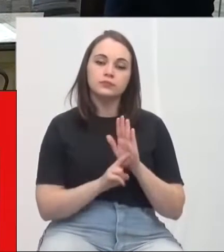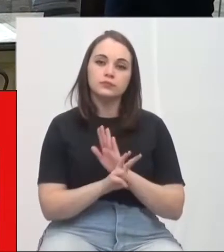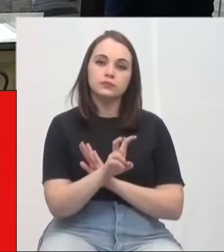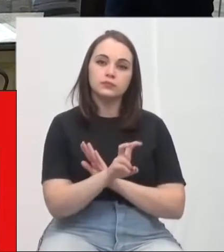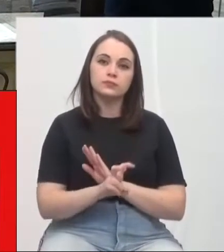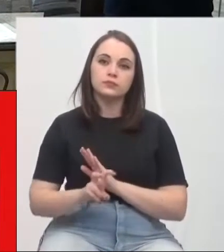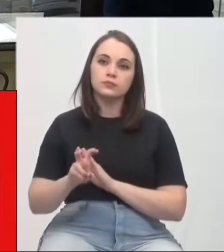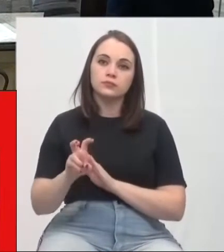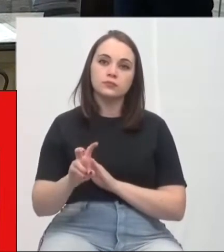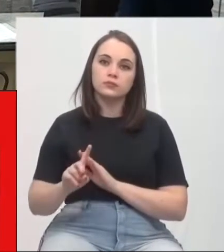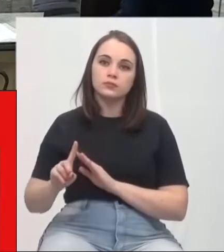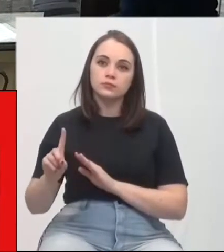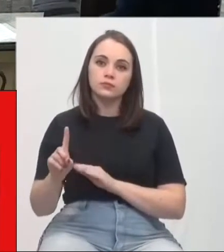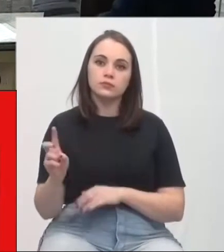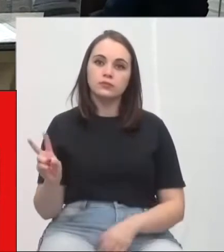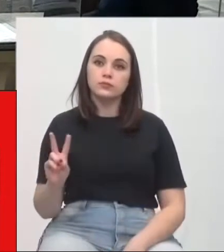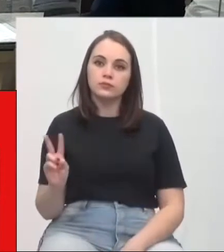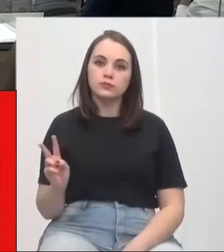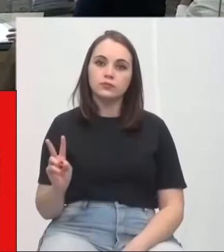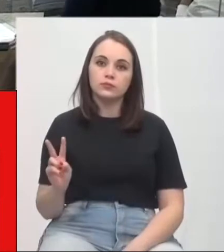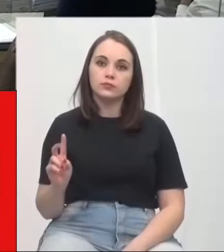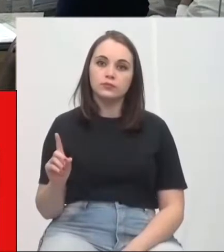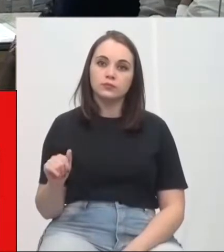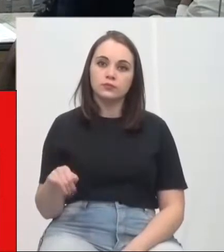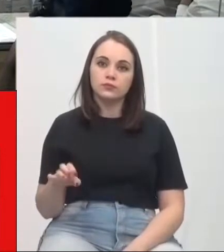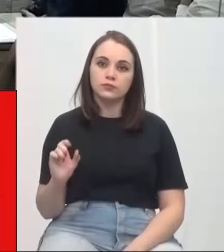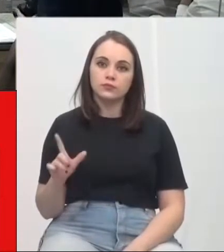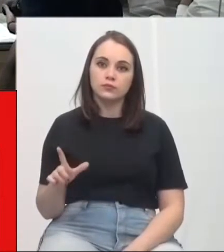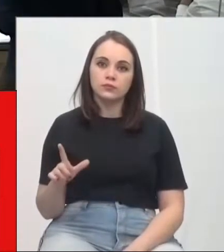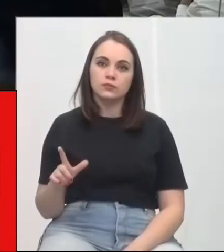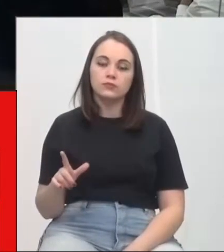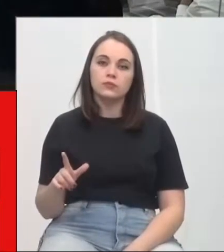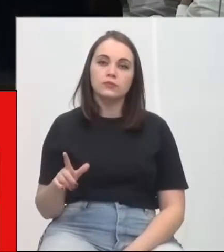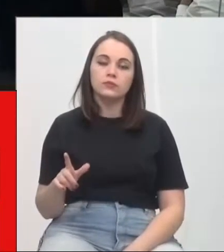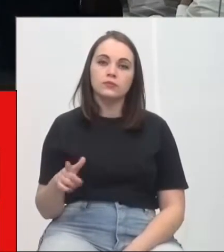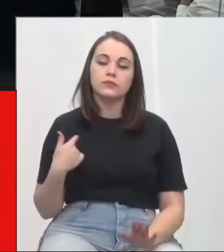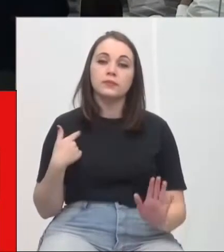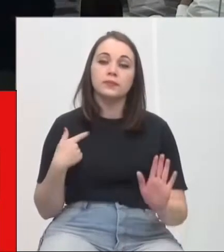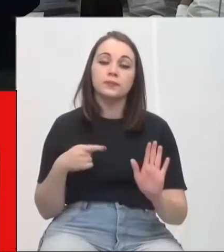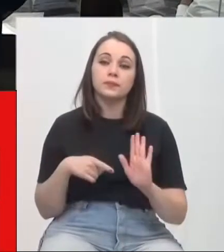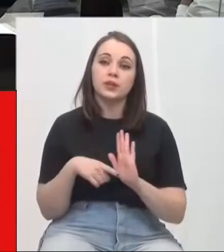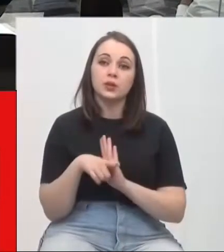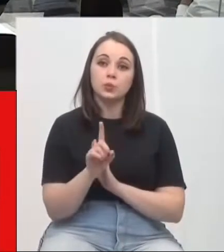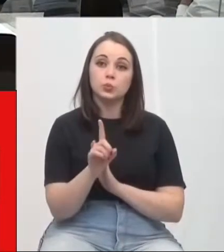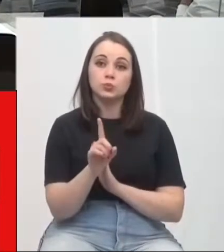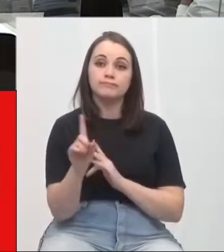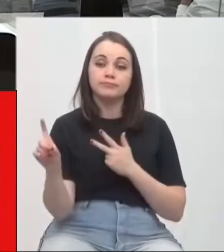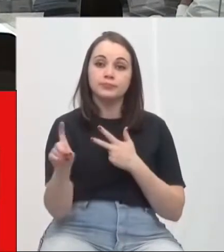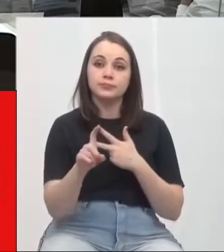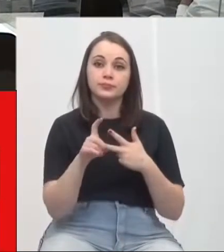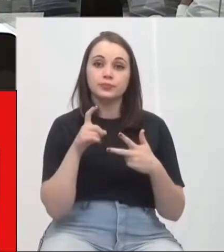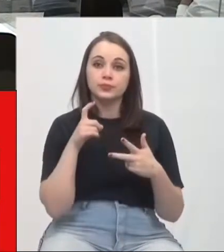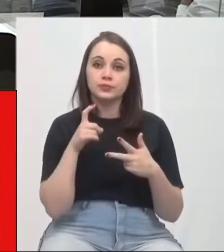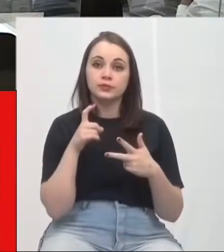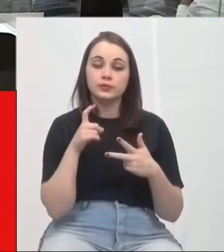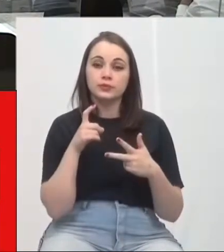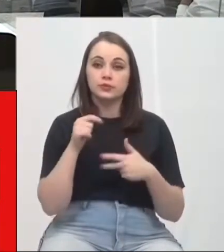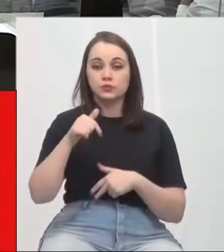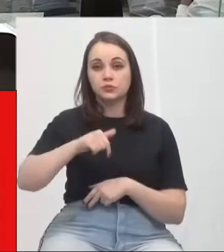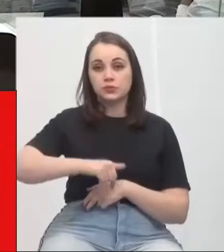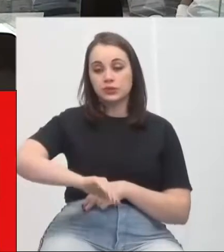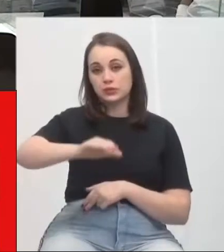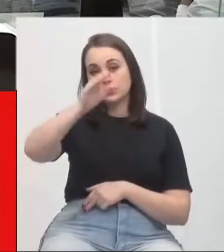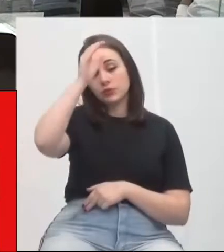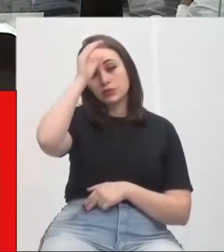Requerimento 551-2021, autor vereador Daniel Antunes, envio de expediente ao chefe do Poder